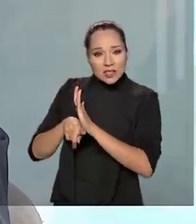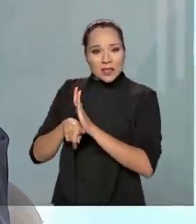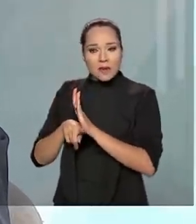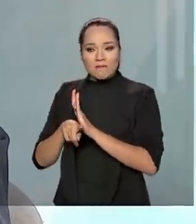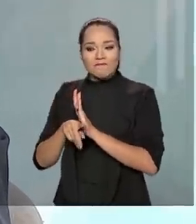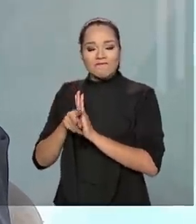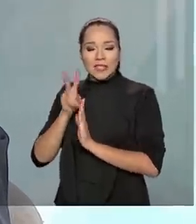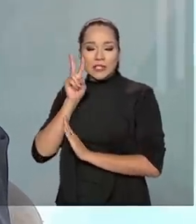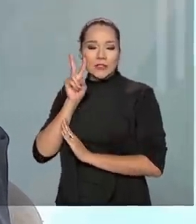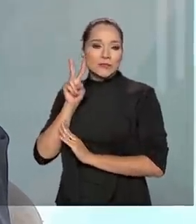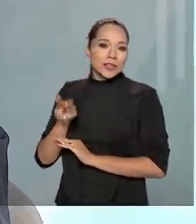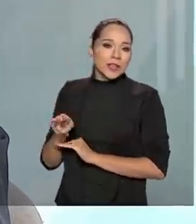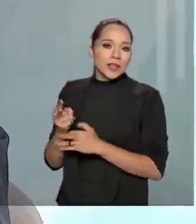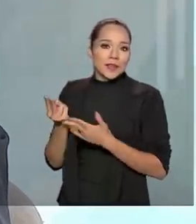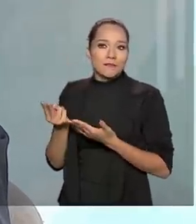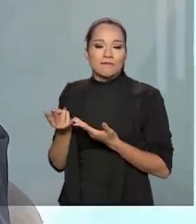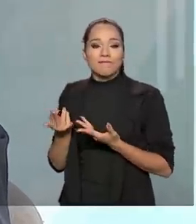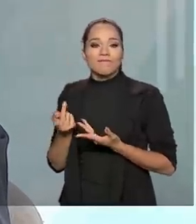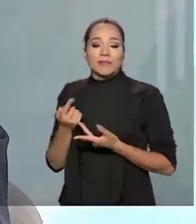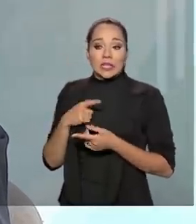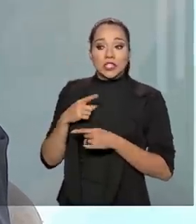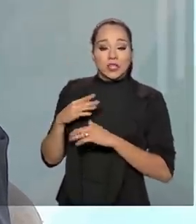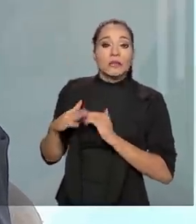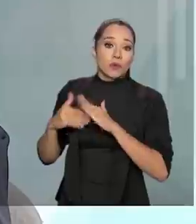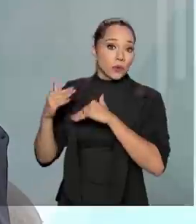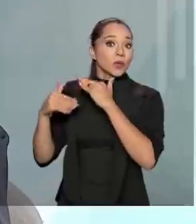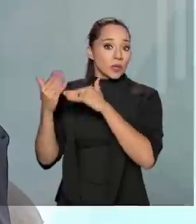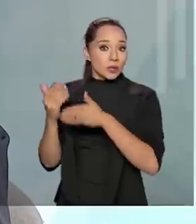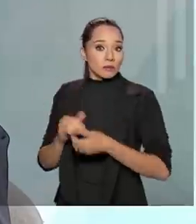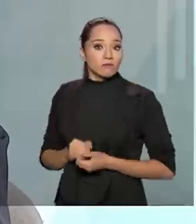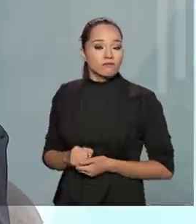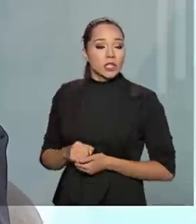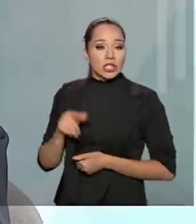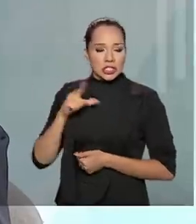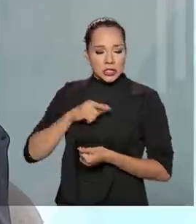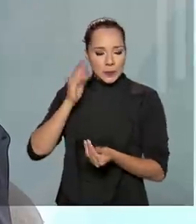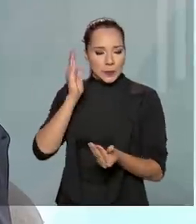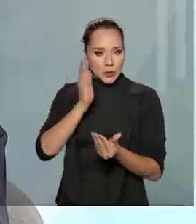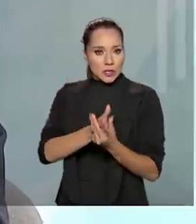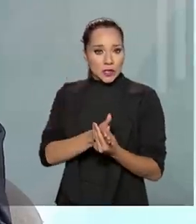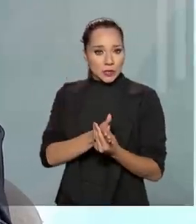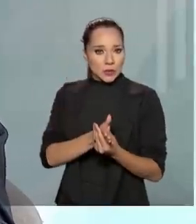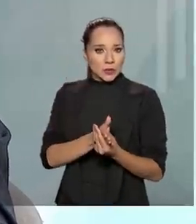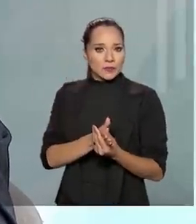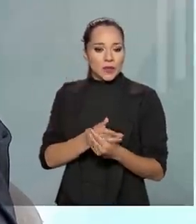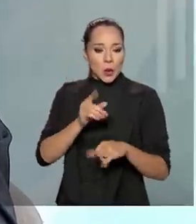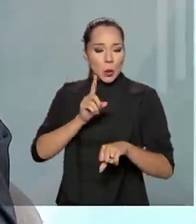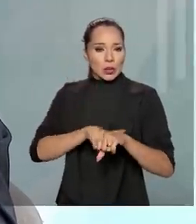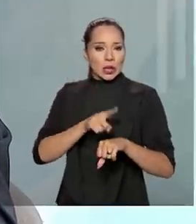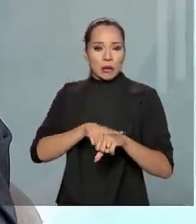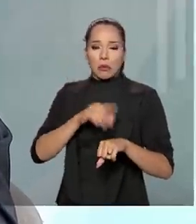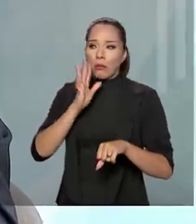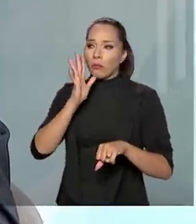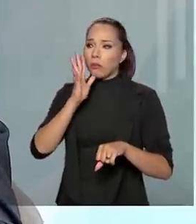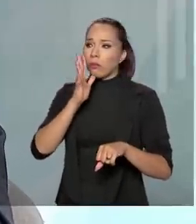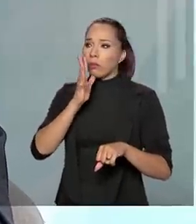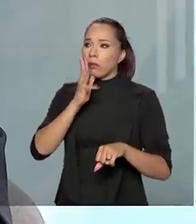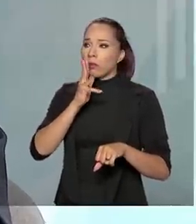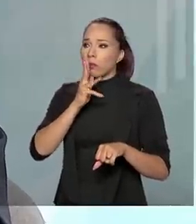gente vem, vamos dizer, evoluindo muito. Nós tínhamos processos com tempo de duração muito